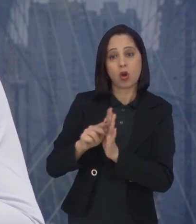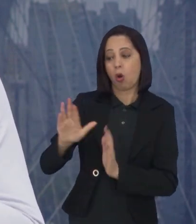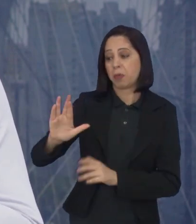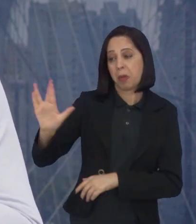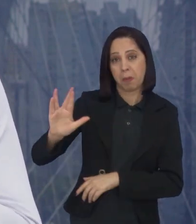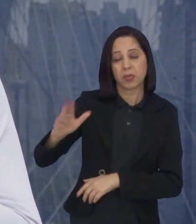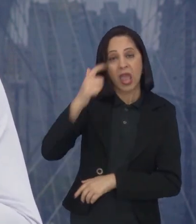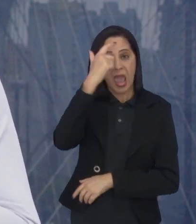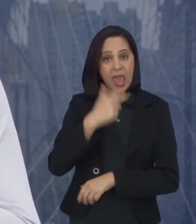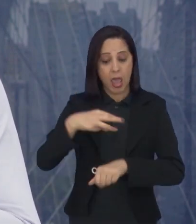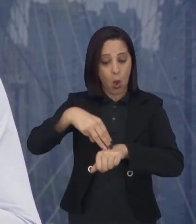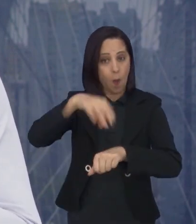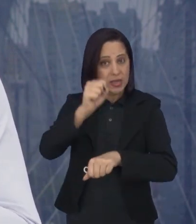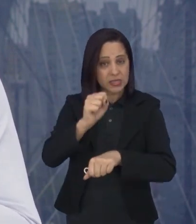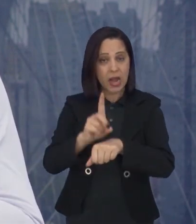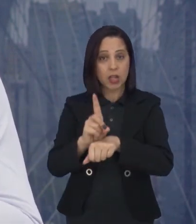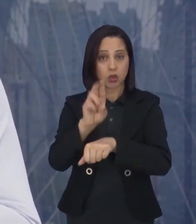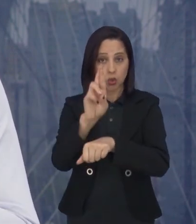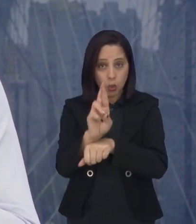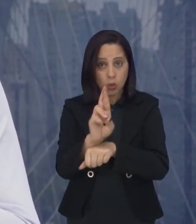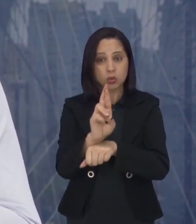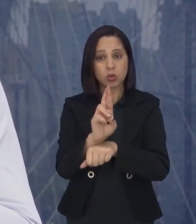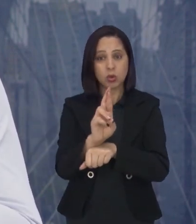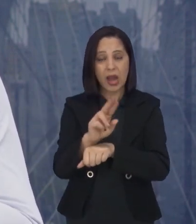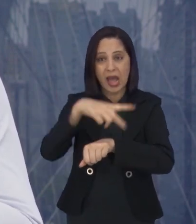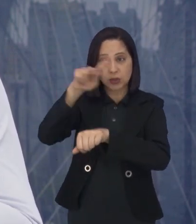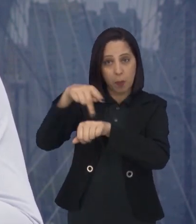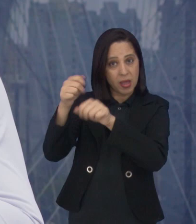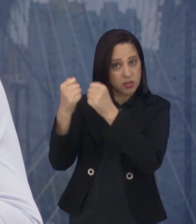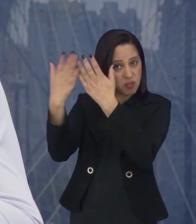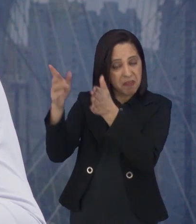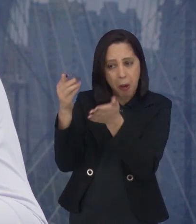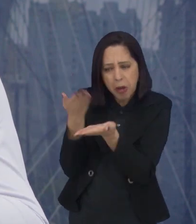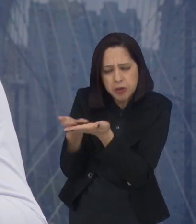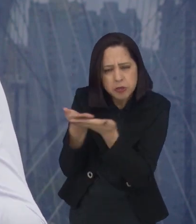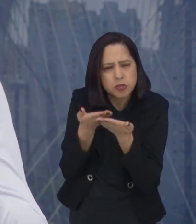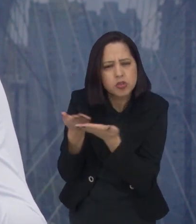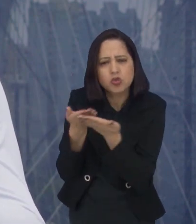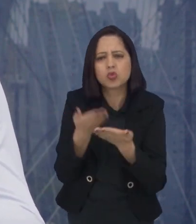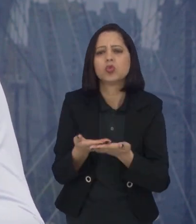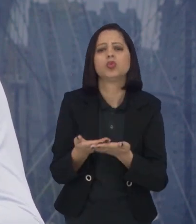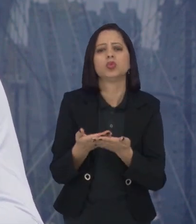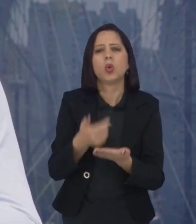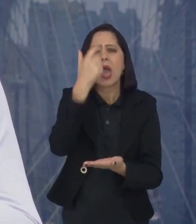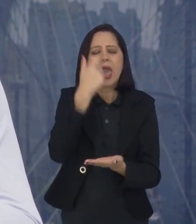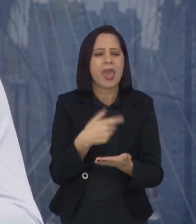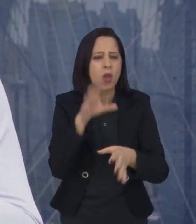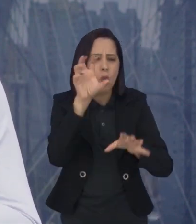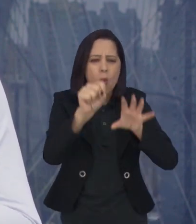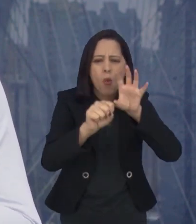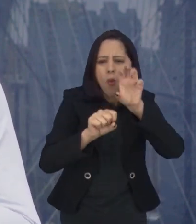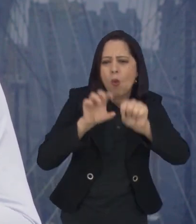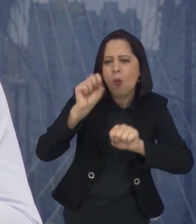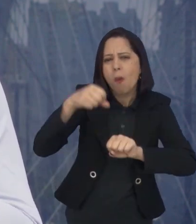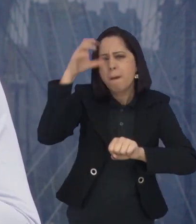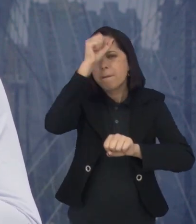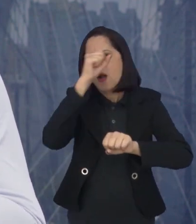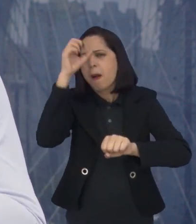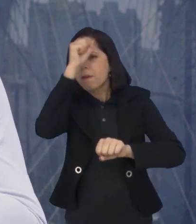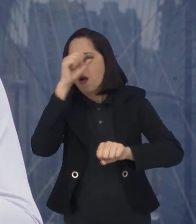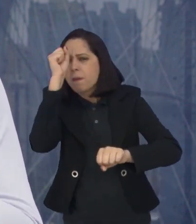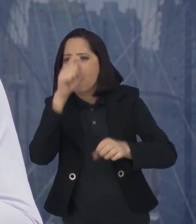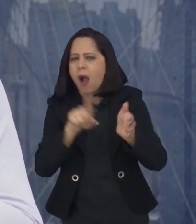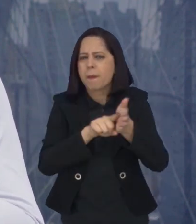mestrado, eu faço doutorado, é fora do país, eu estou indo buscar informação, eu faço neuroclínica, eu faço